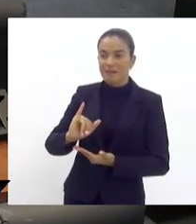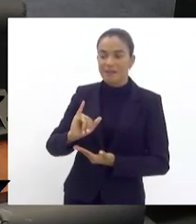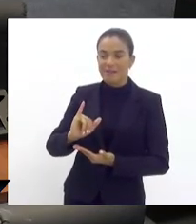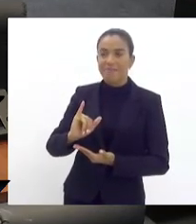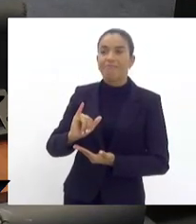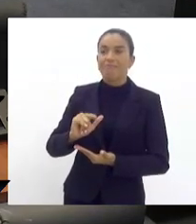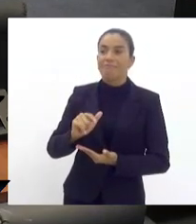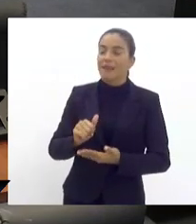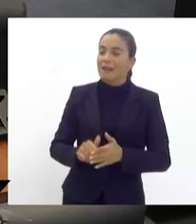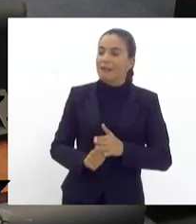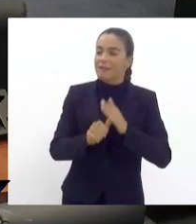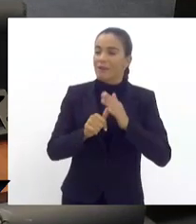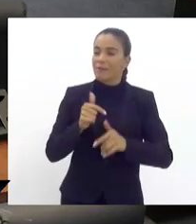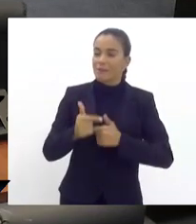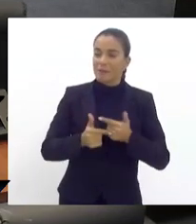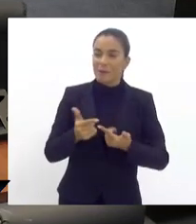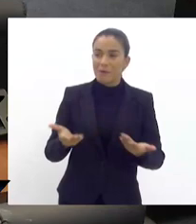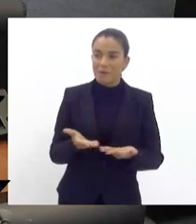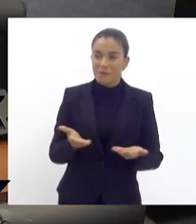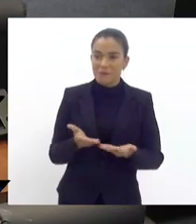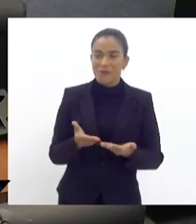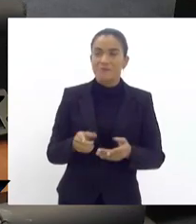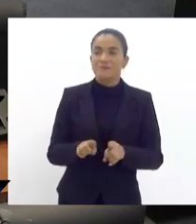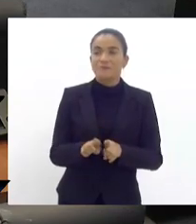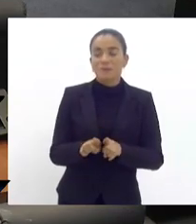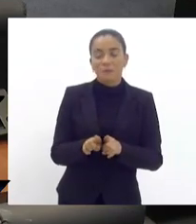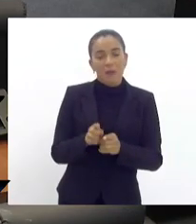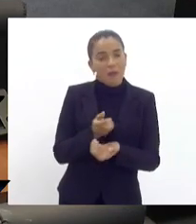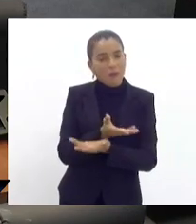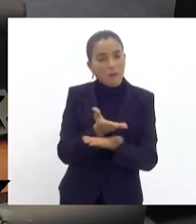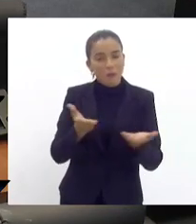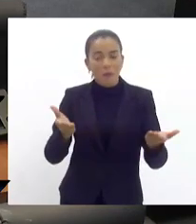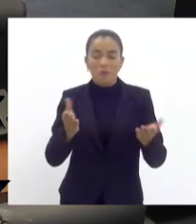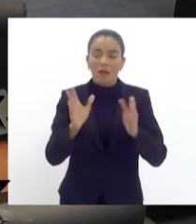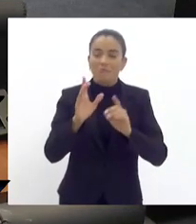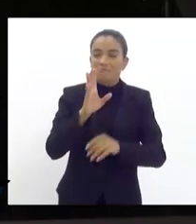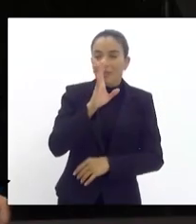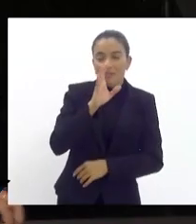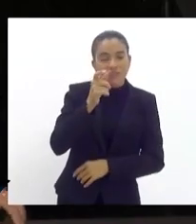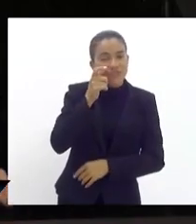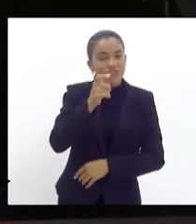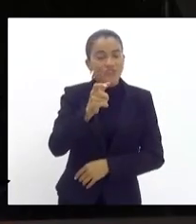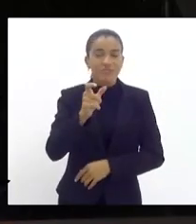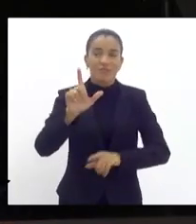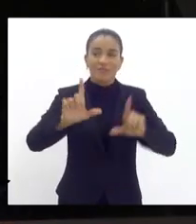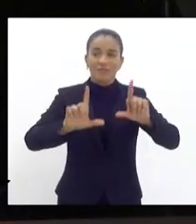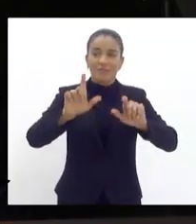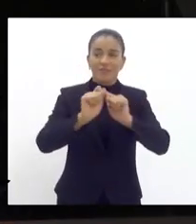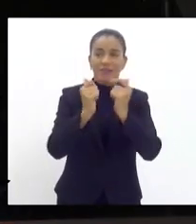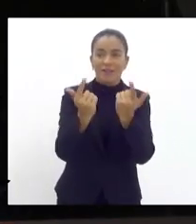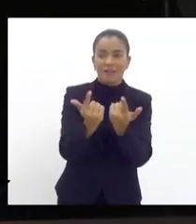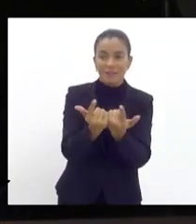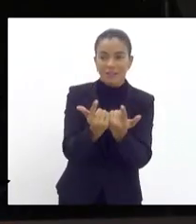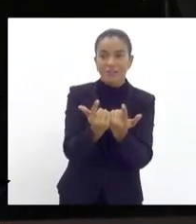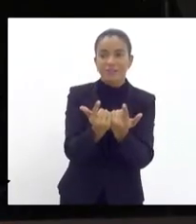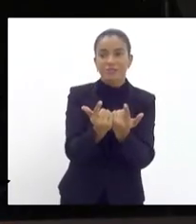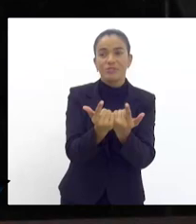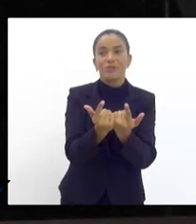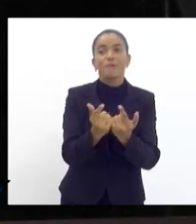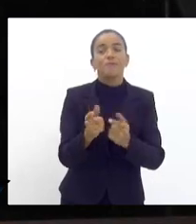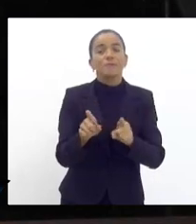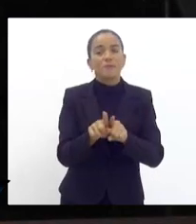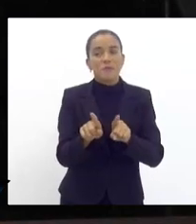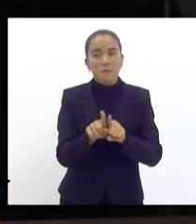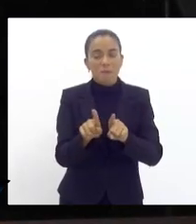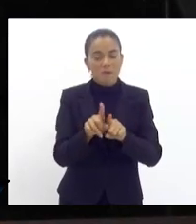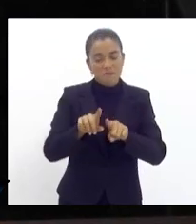a presença do deputado Marcelo Seudino e a todos que estão nos assistindo na TV Alerje que estão assistindo através dos